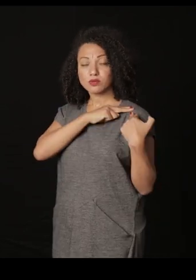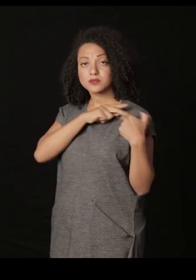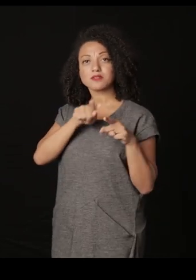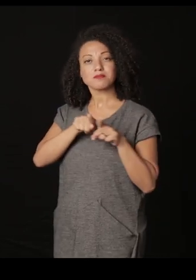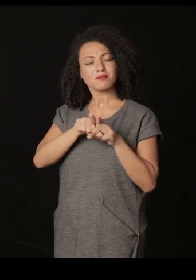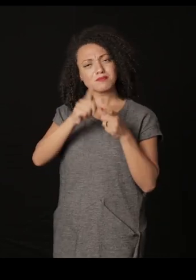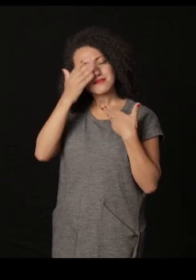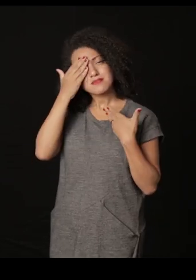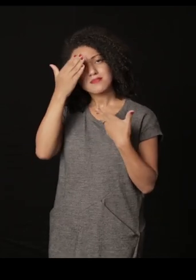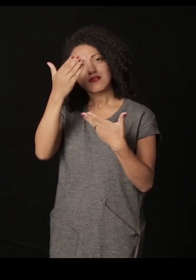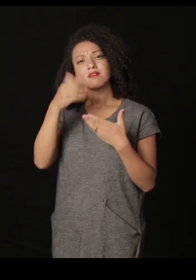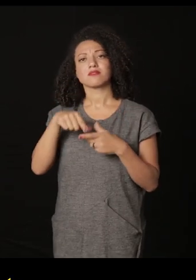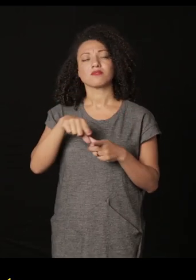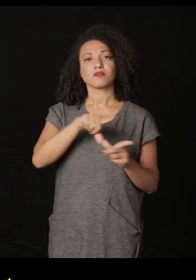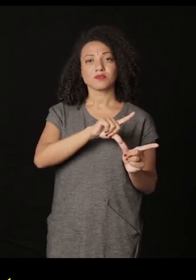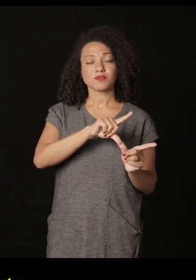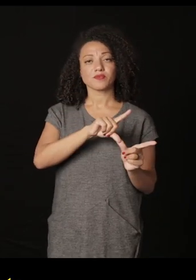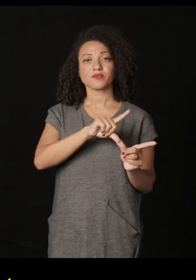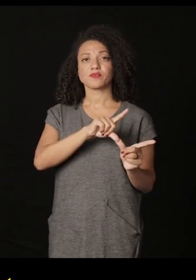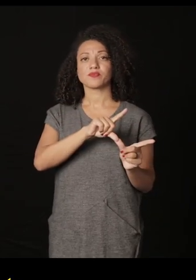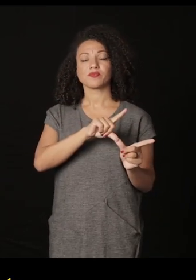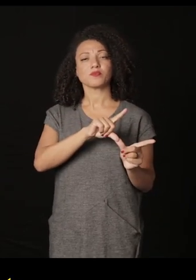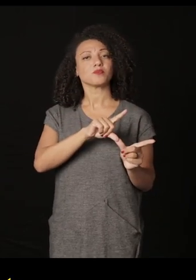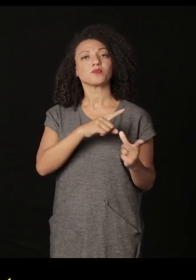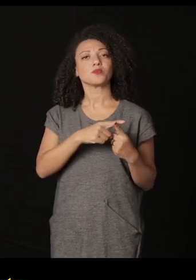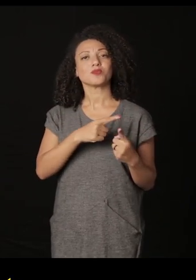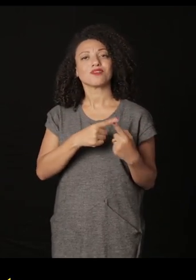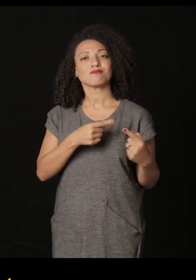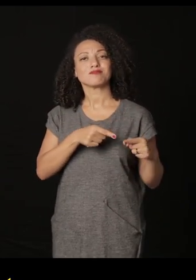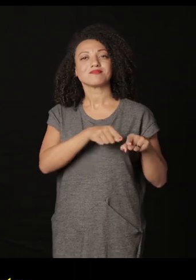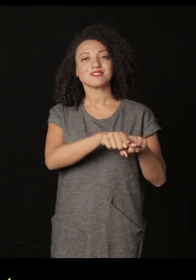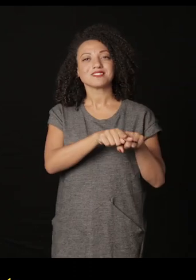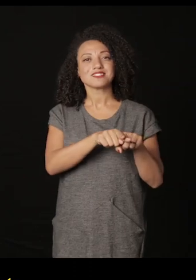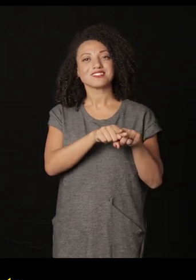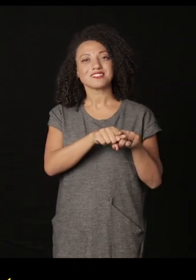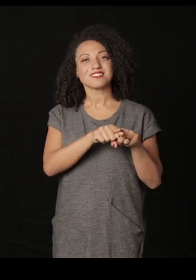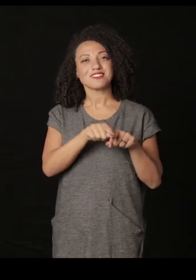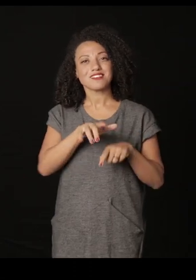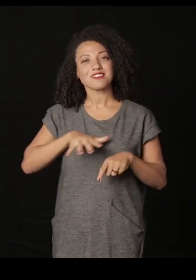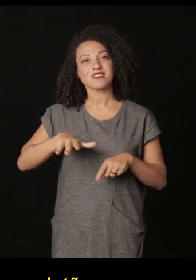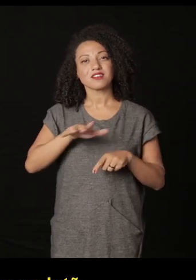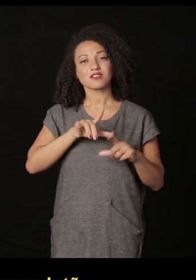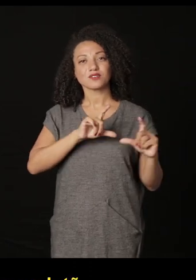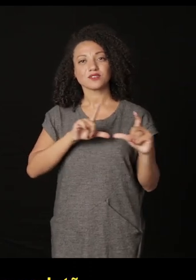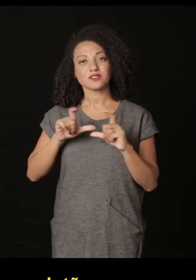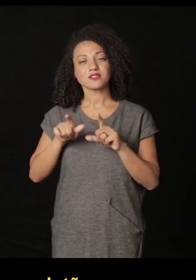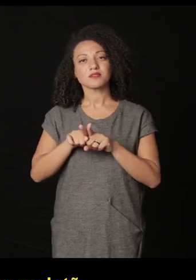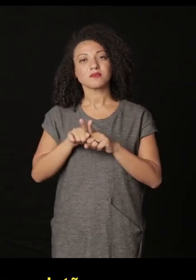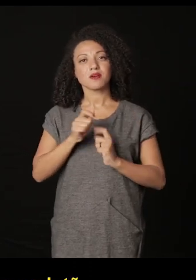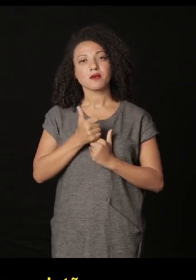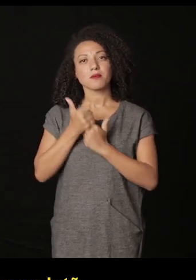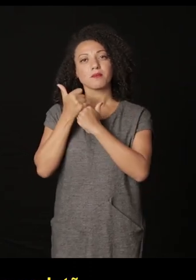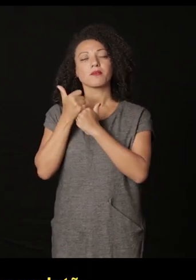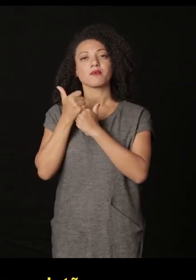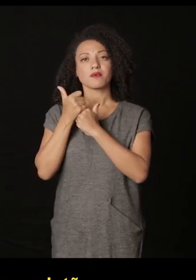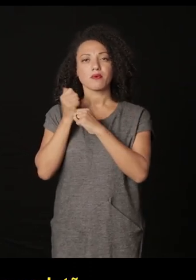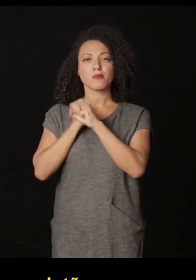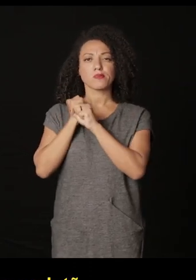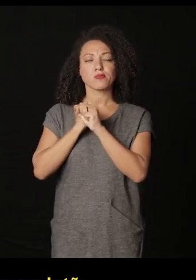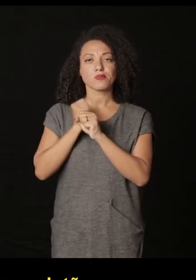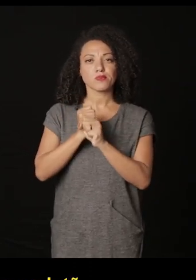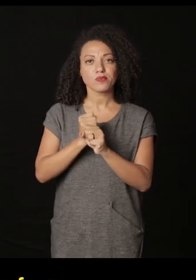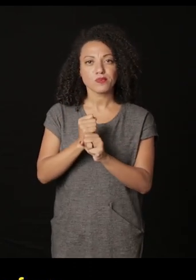parceria com a gente da fotografia e por apoiar a gente tanto durante tantos anos, já vai fazer dez. Óbvio, muito obrigado também